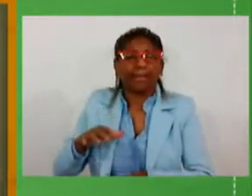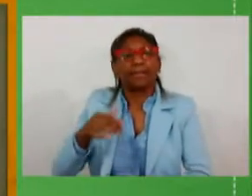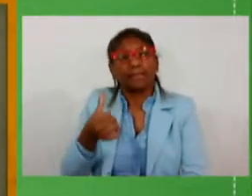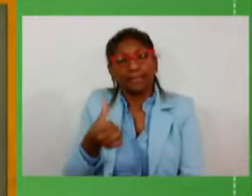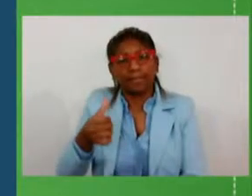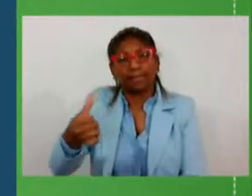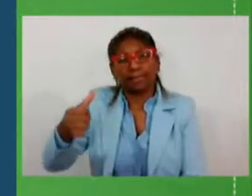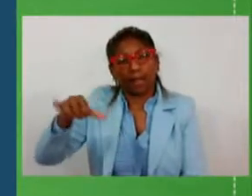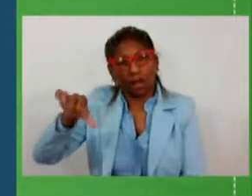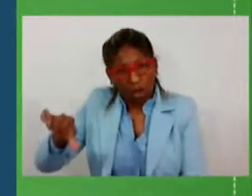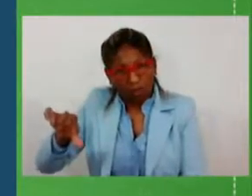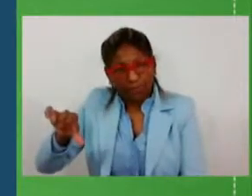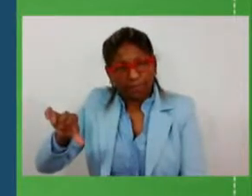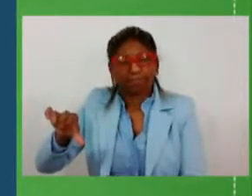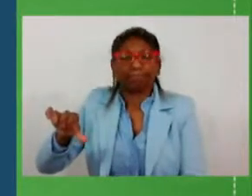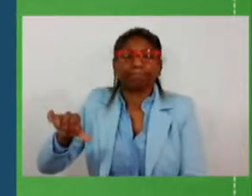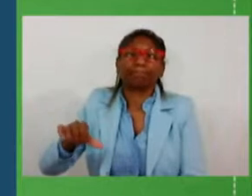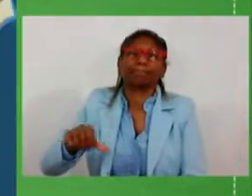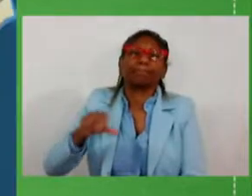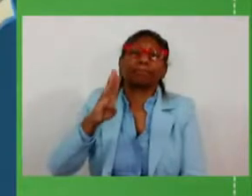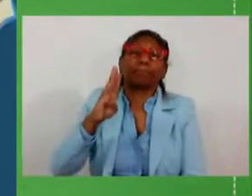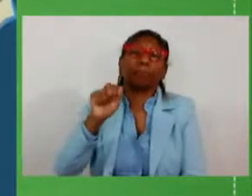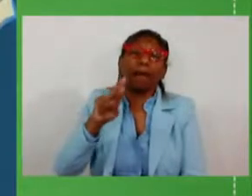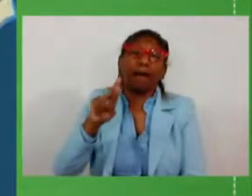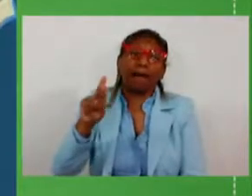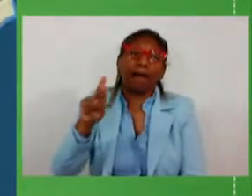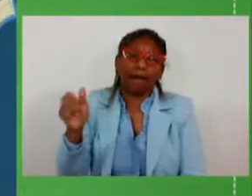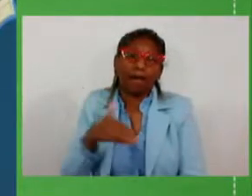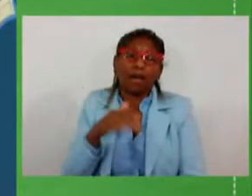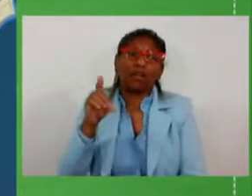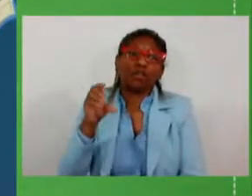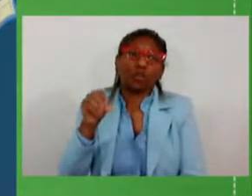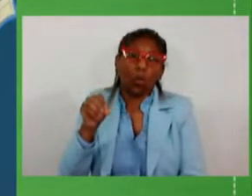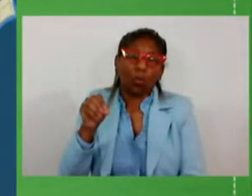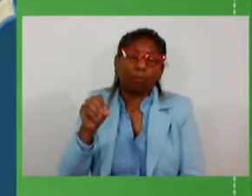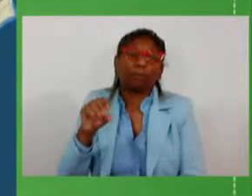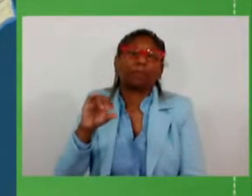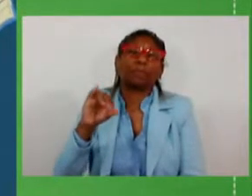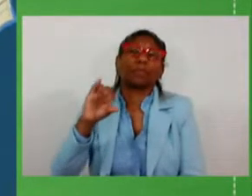para a Barra do Chuí também a 602